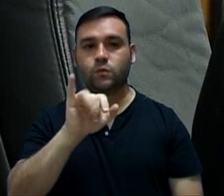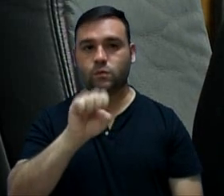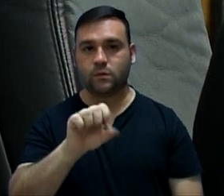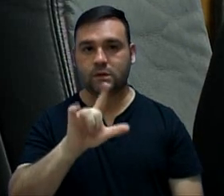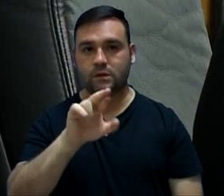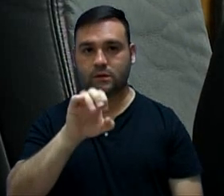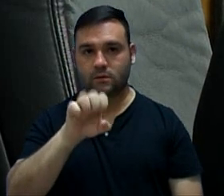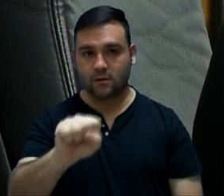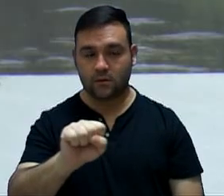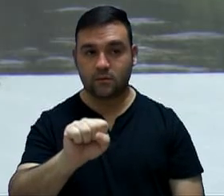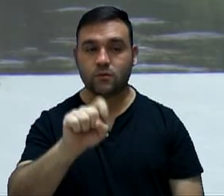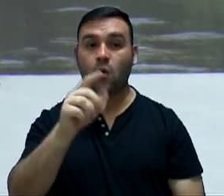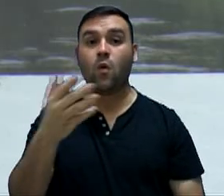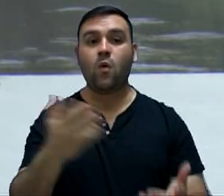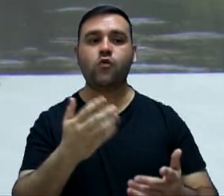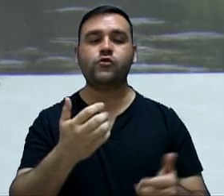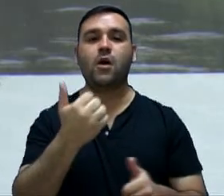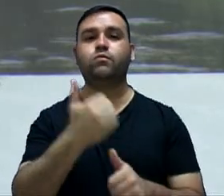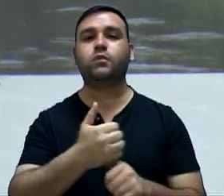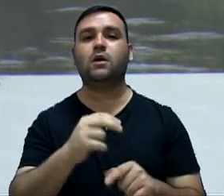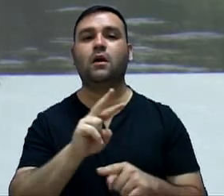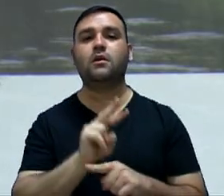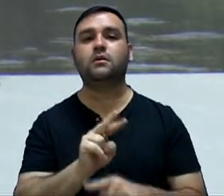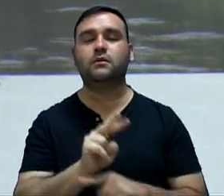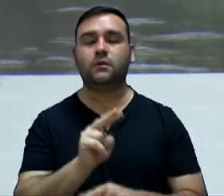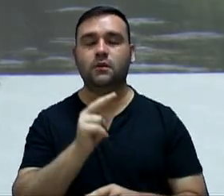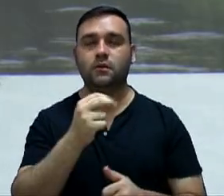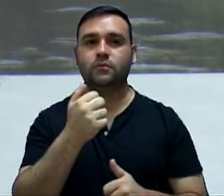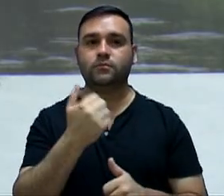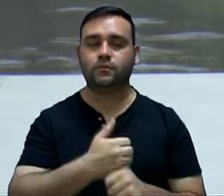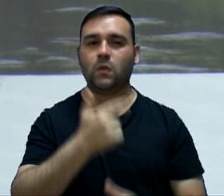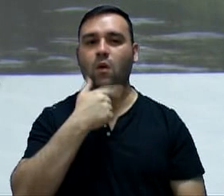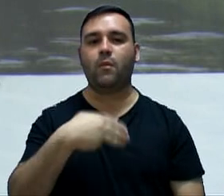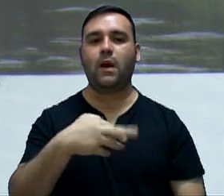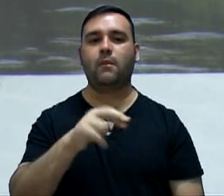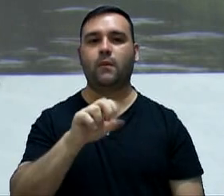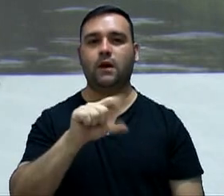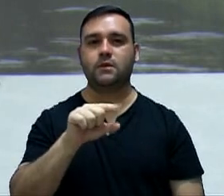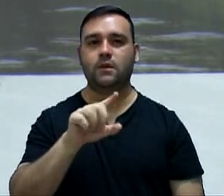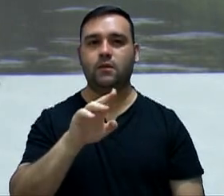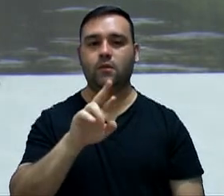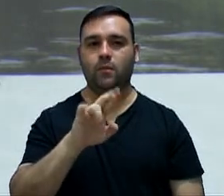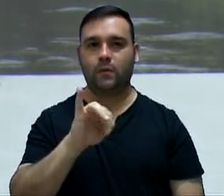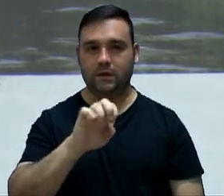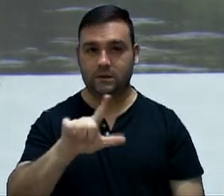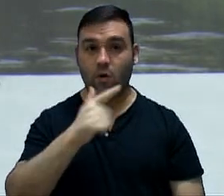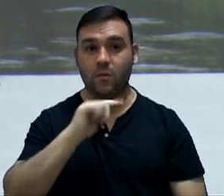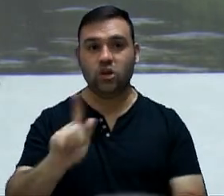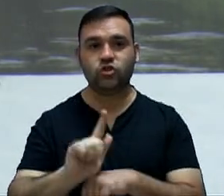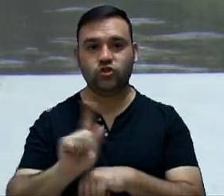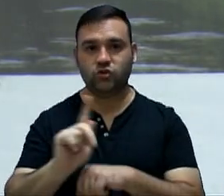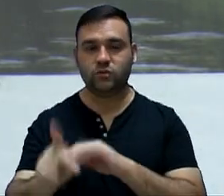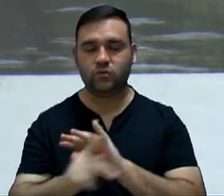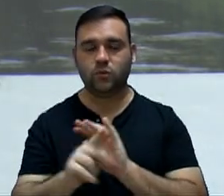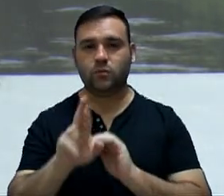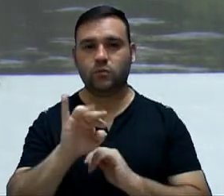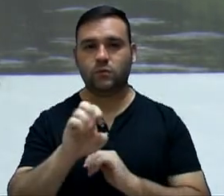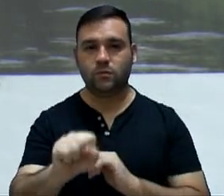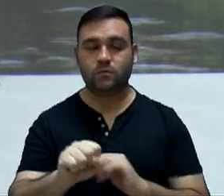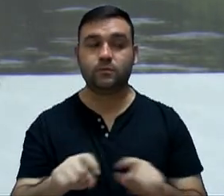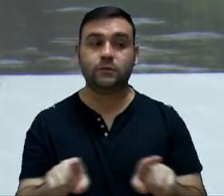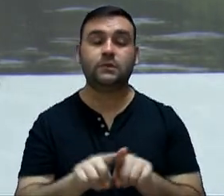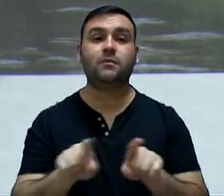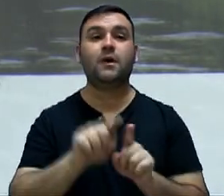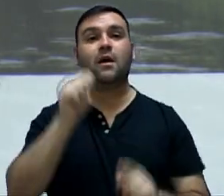Franchin. Neste evento está representado pelo senhor Marcelo Brasil, que é o gerente da URBIS. Temos a presença também